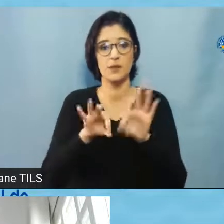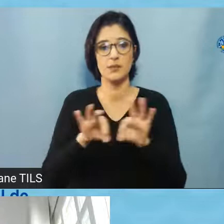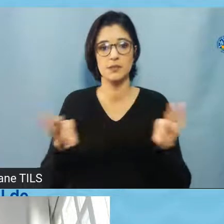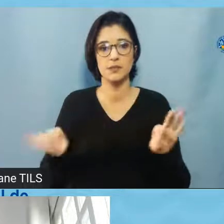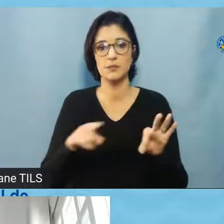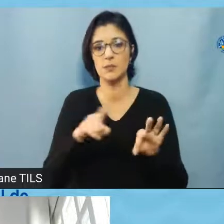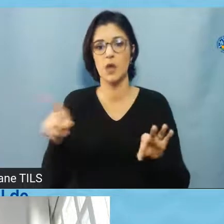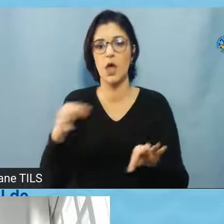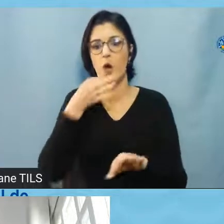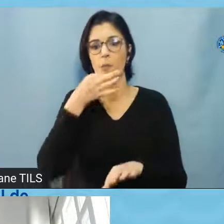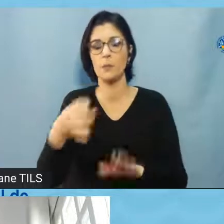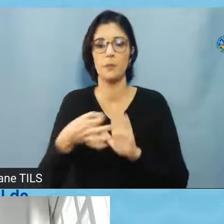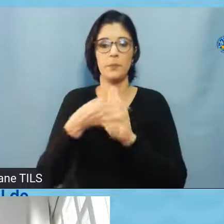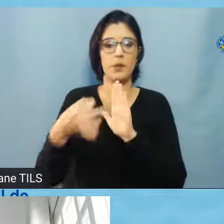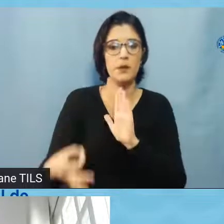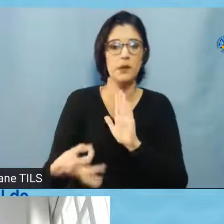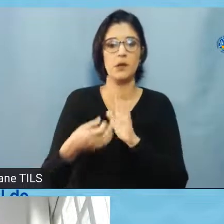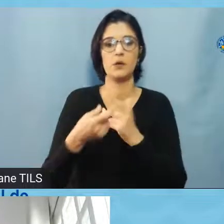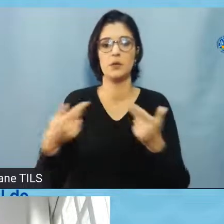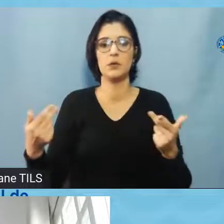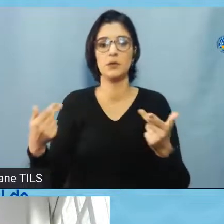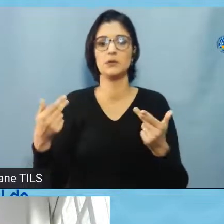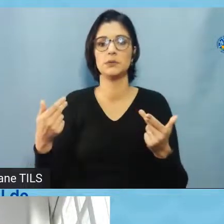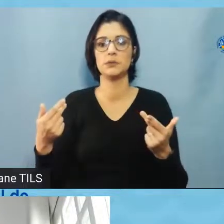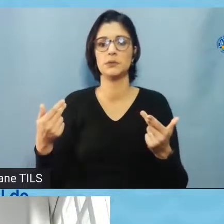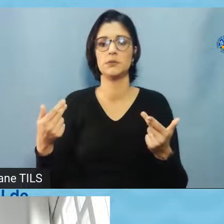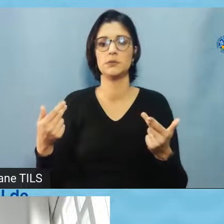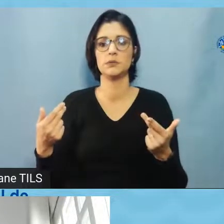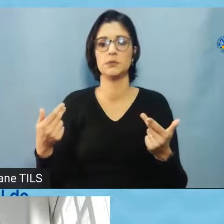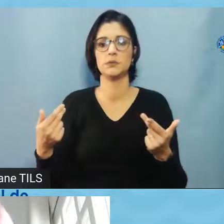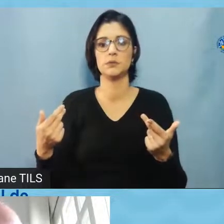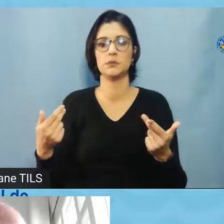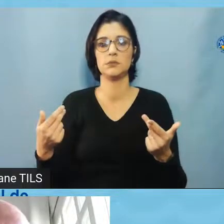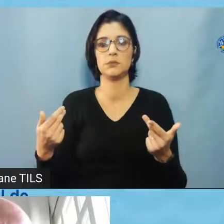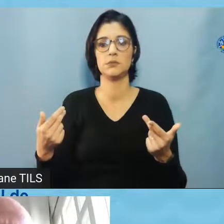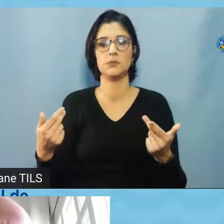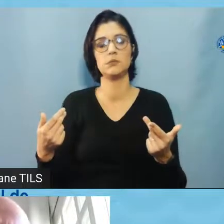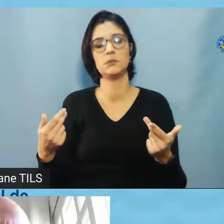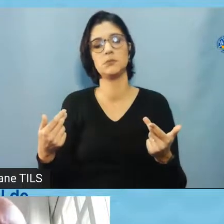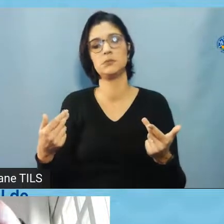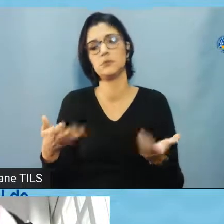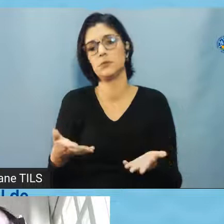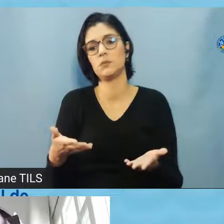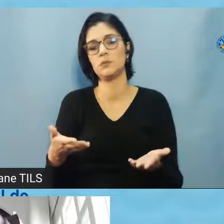opinião, mais voltado para a coleta de opinião, eu acredito que não é necessário submissão ao comitê de ética.